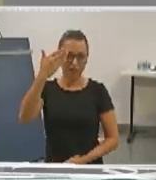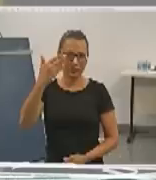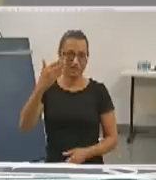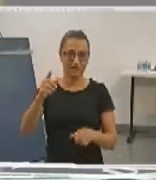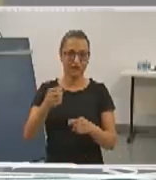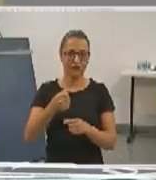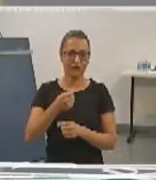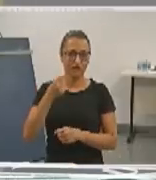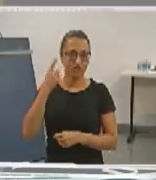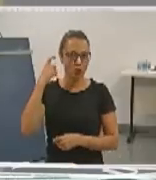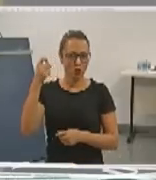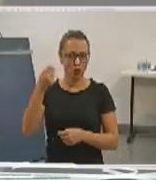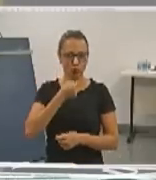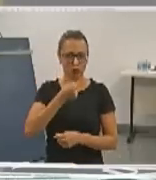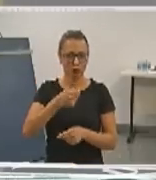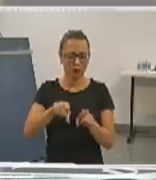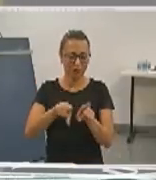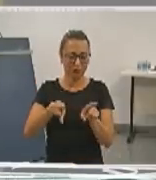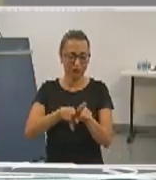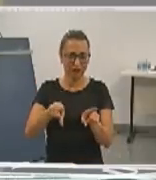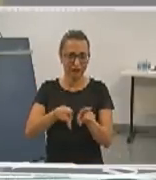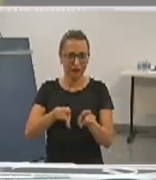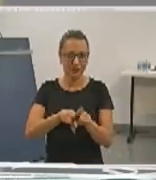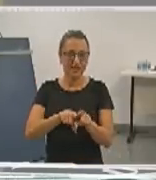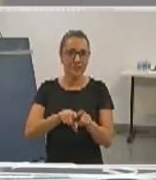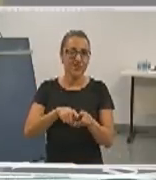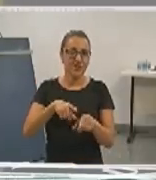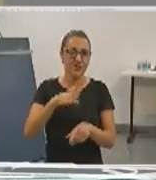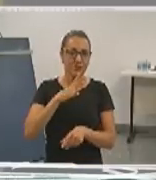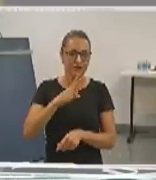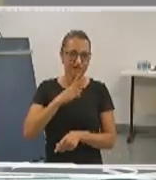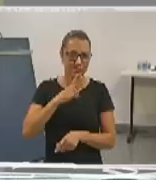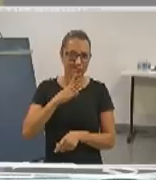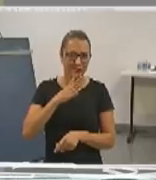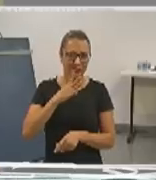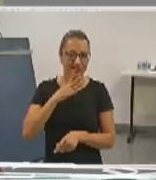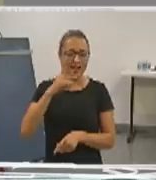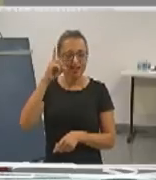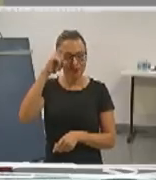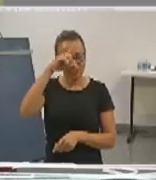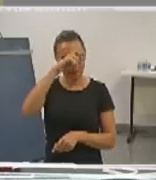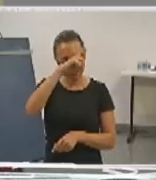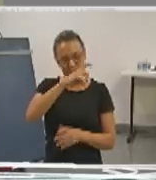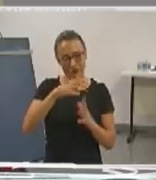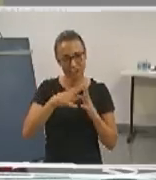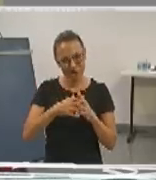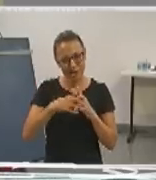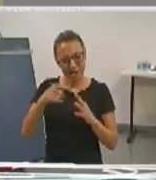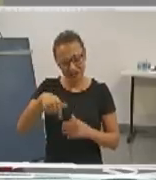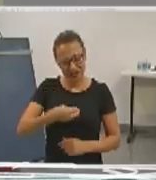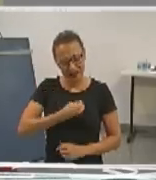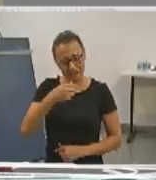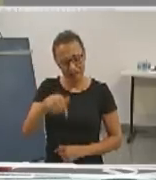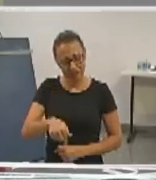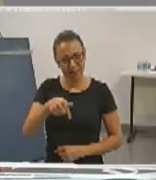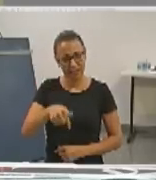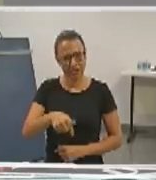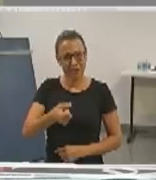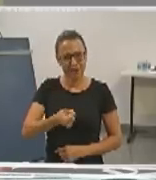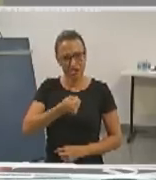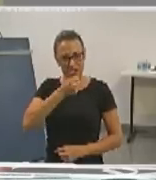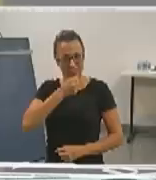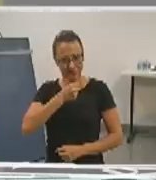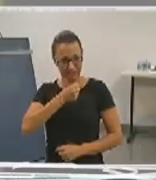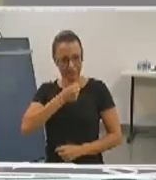que terá que desmontar isso aqui em alguns minutos e reconhece a complexidade que é estar aqui diante desse microfone